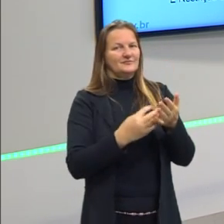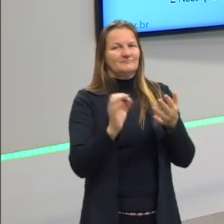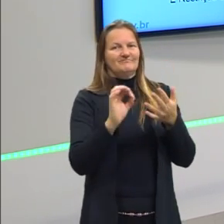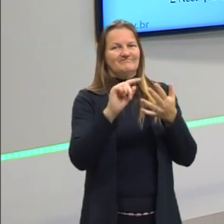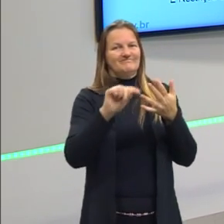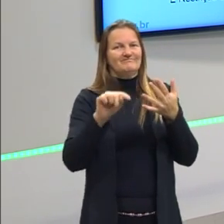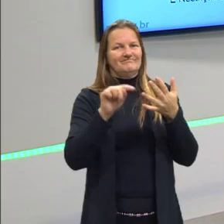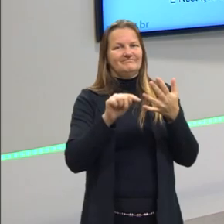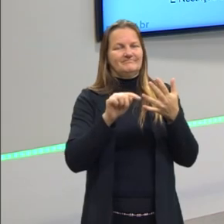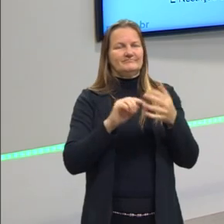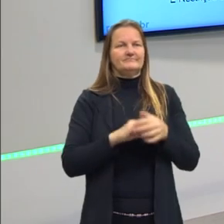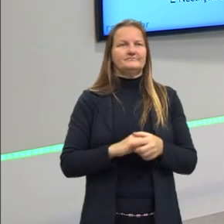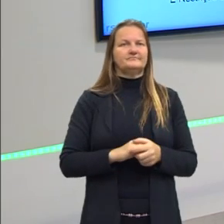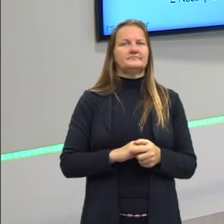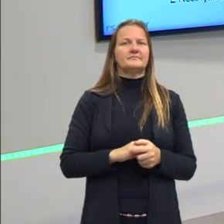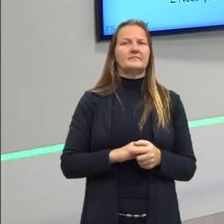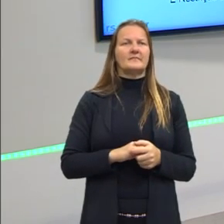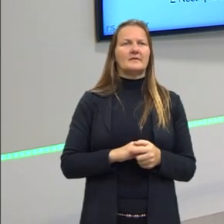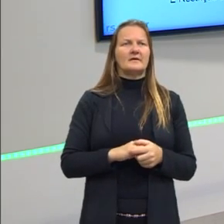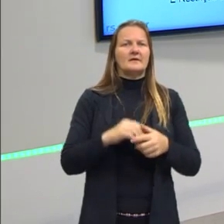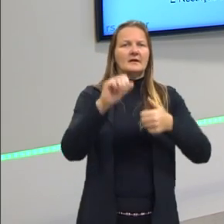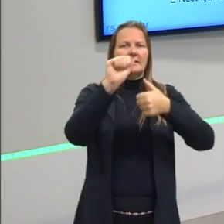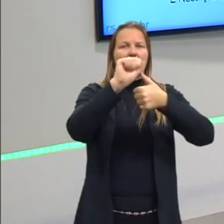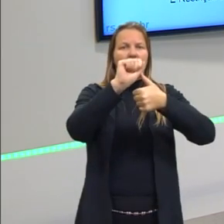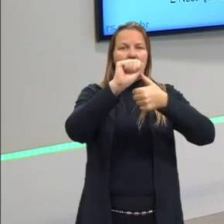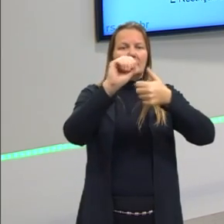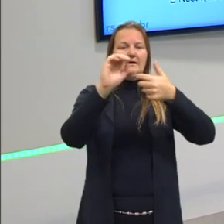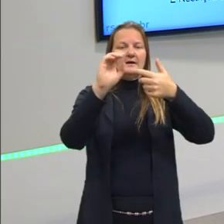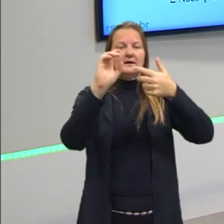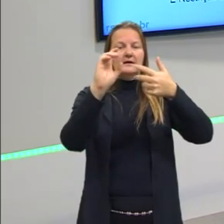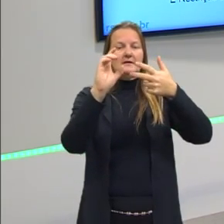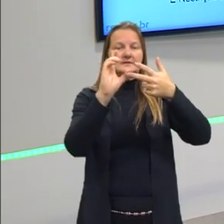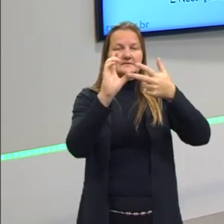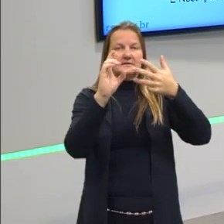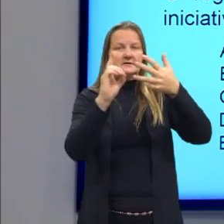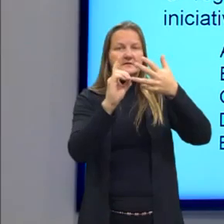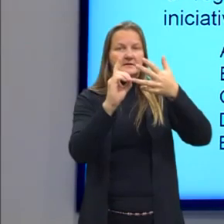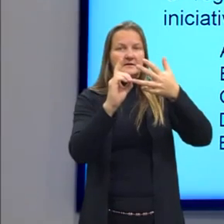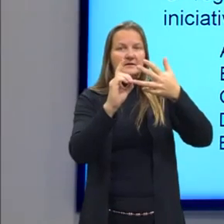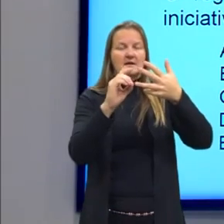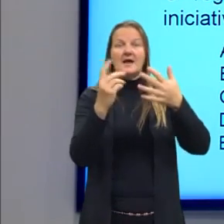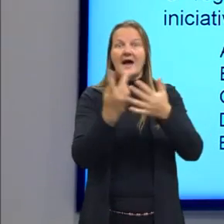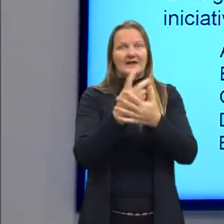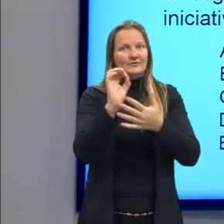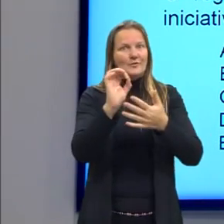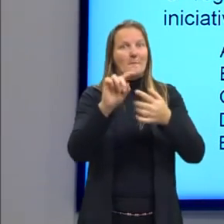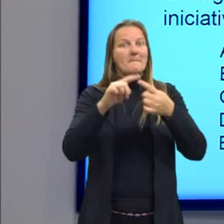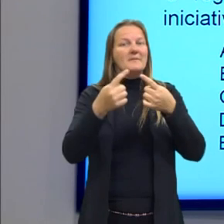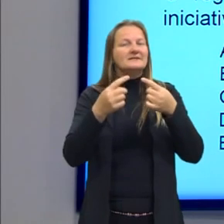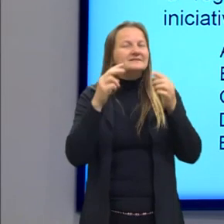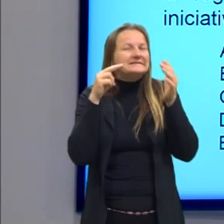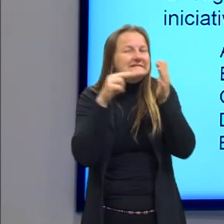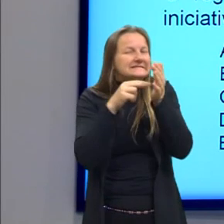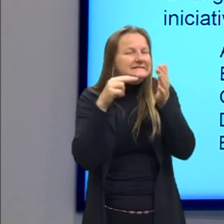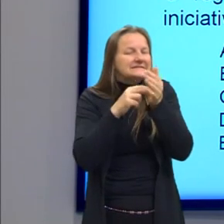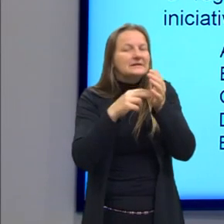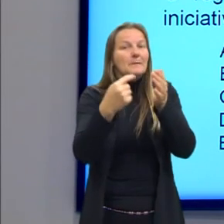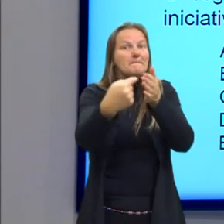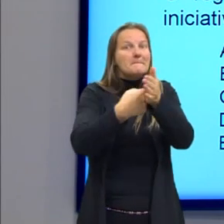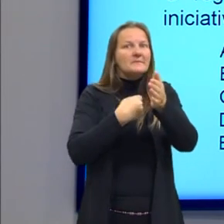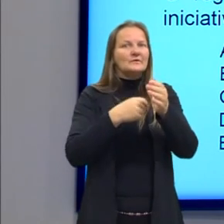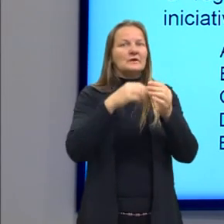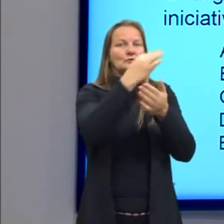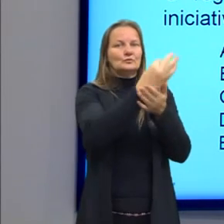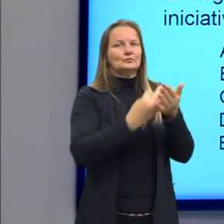Também não. Então, vejam que essa questão, a A, a C e a D, elas não estão erradas, mas eu tenho que prestar atenção se aquilo está